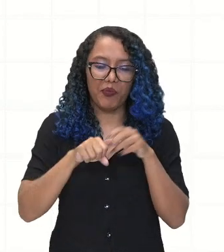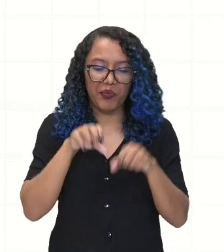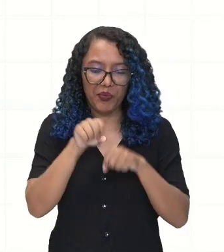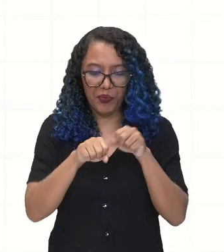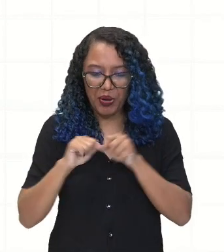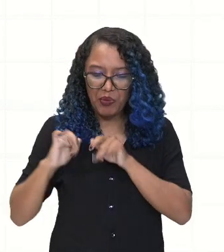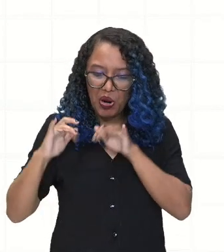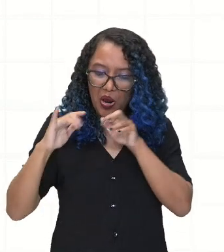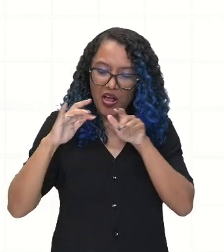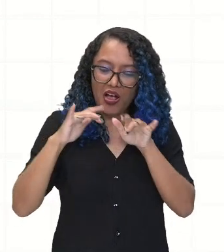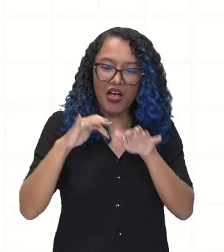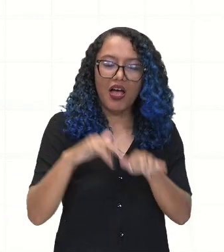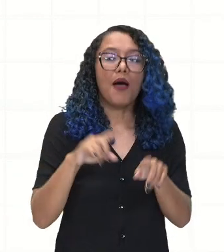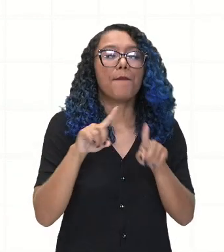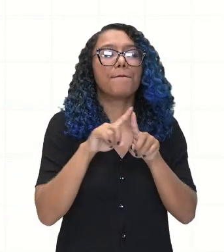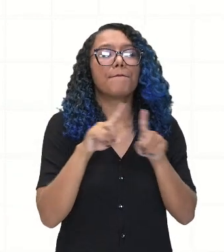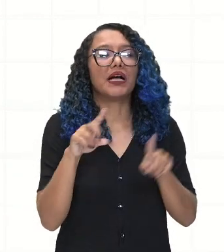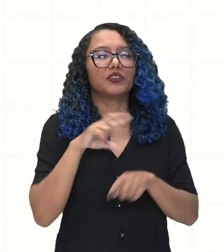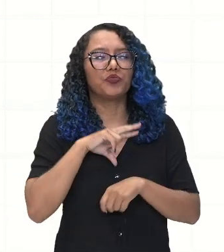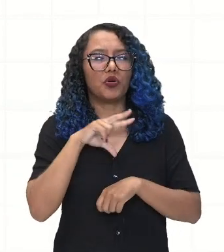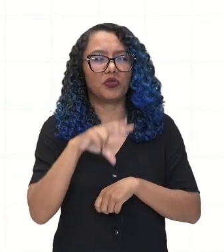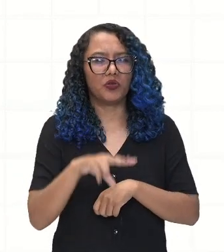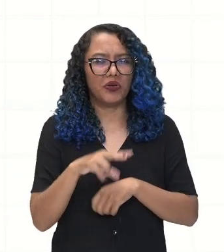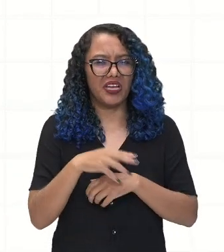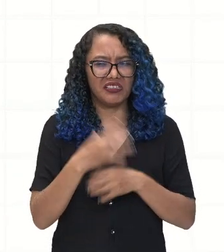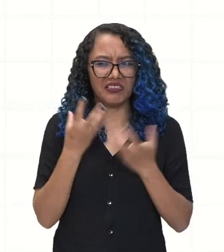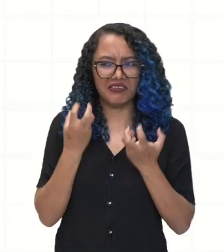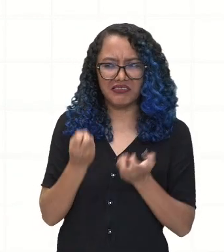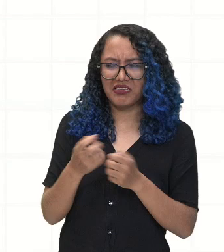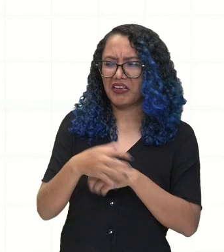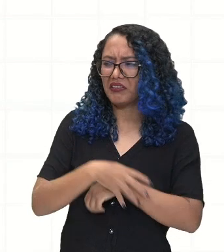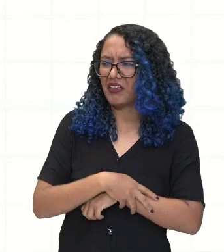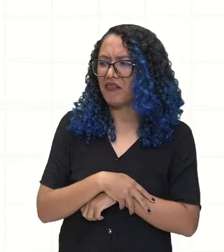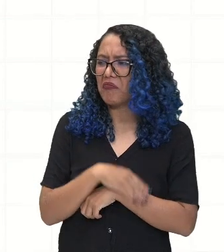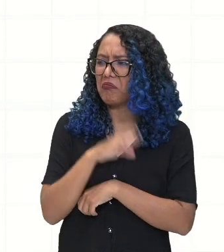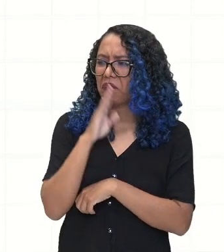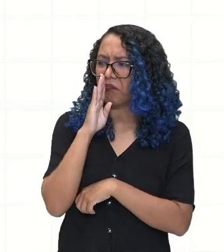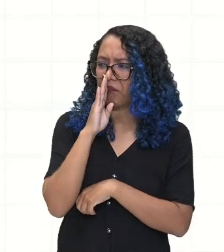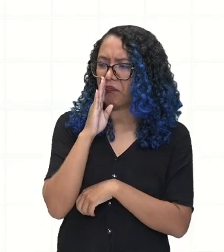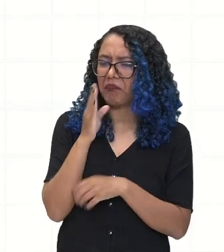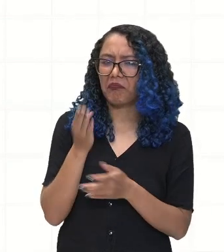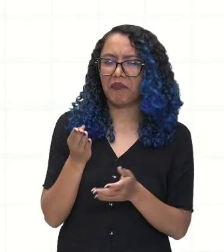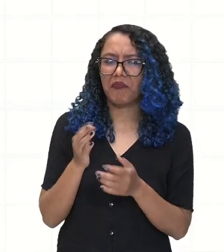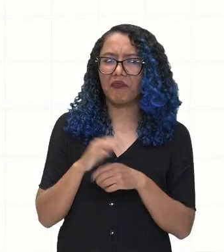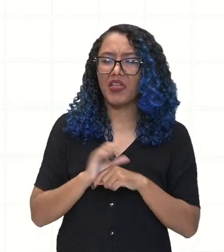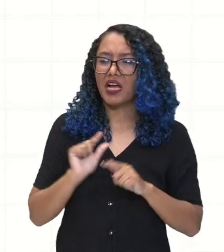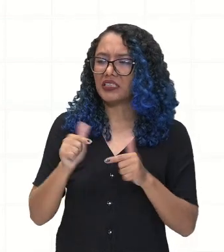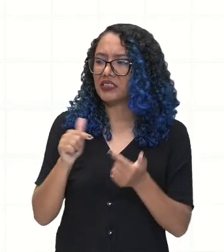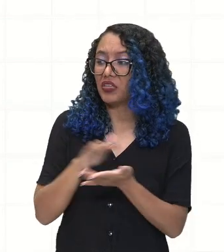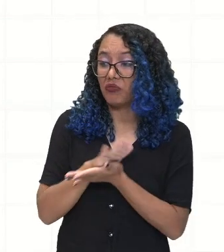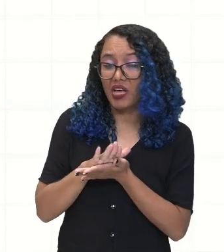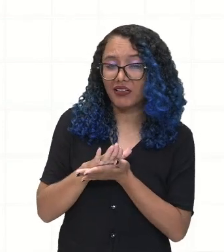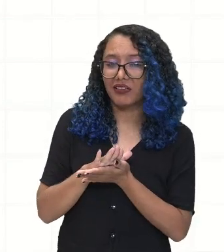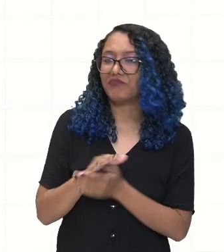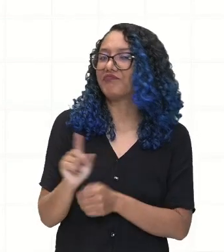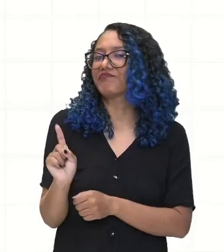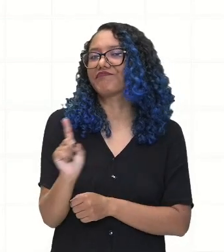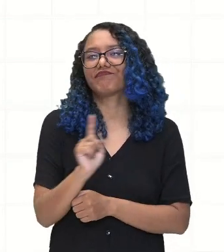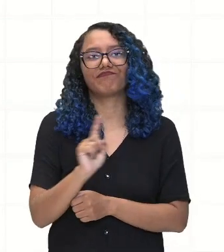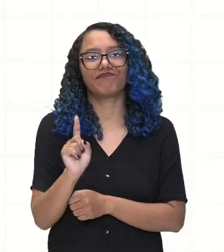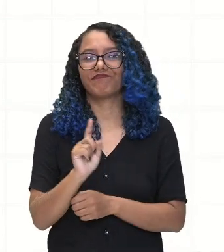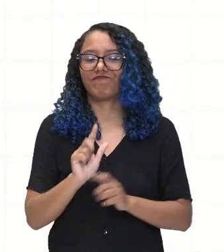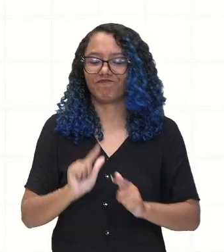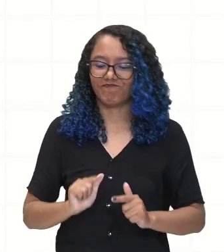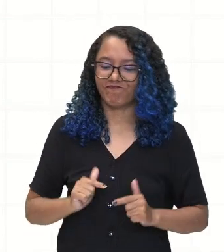os portugueses não vão ficar de braços cruzados vendo a invasão dos franceses ao território que eles conquistaram. Então, os